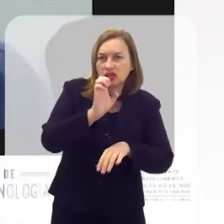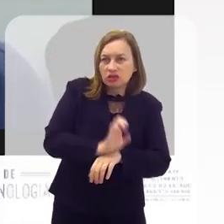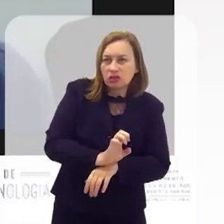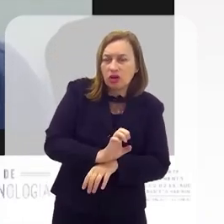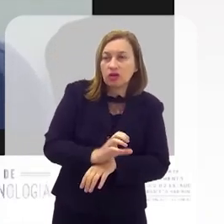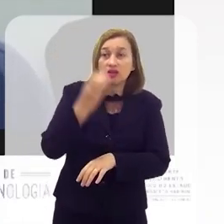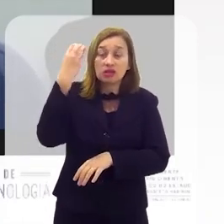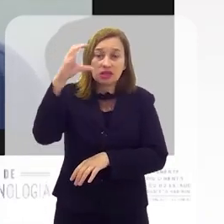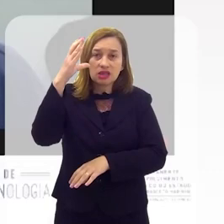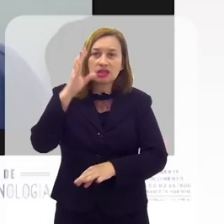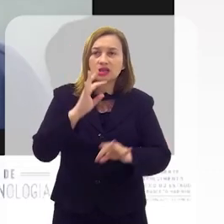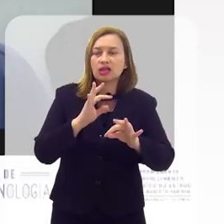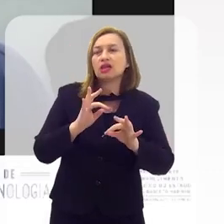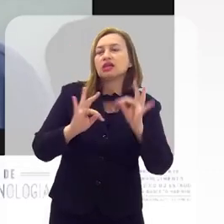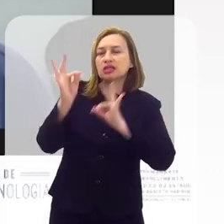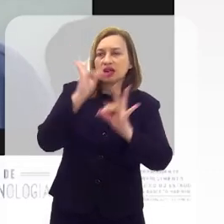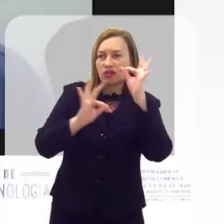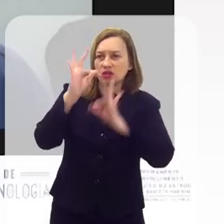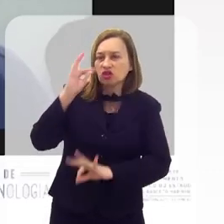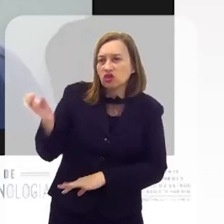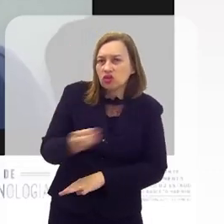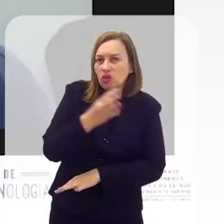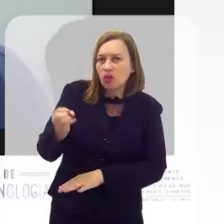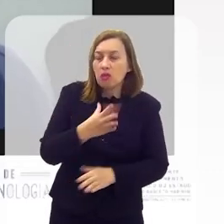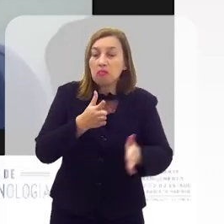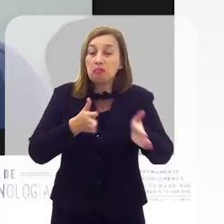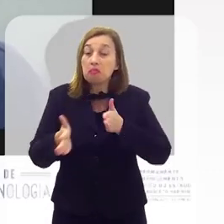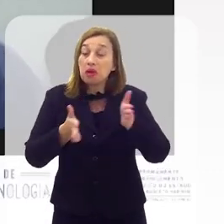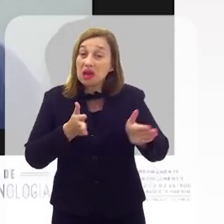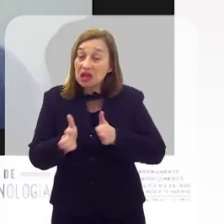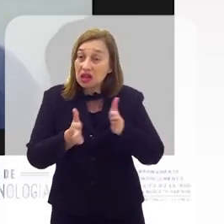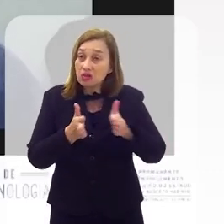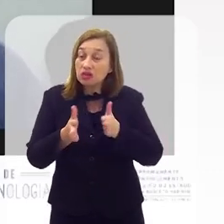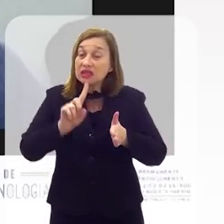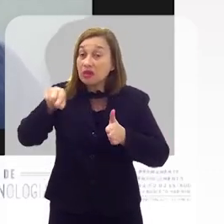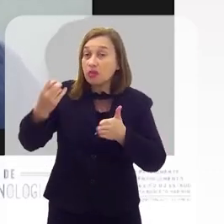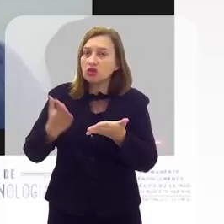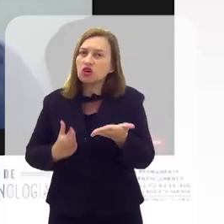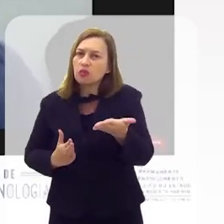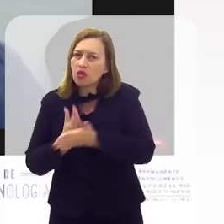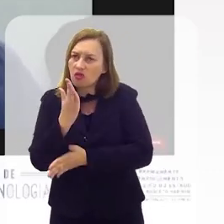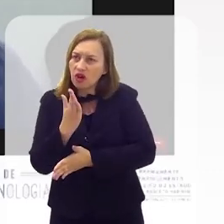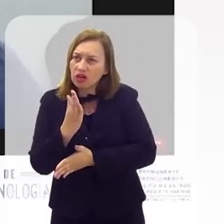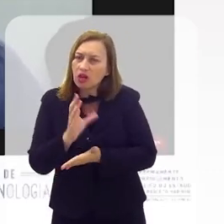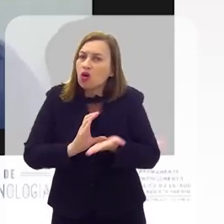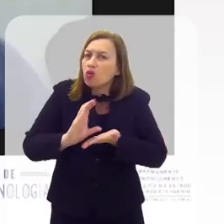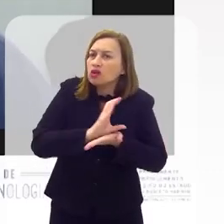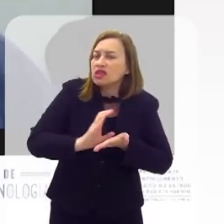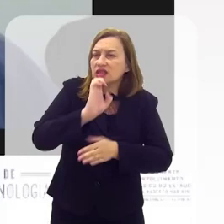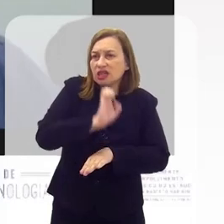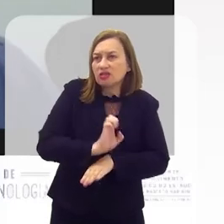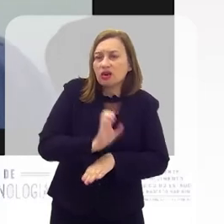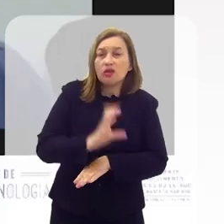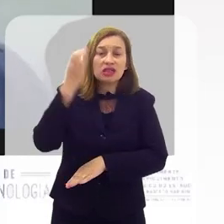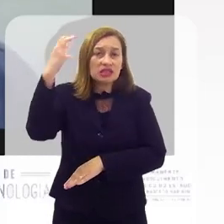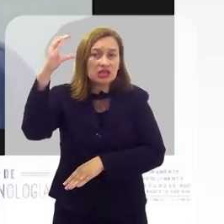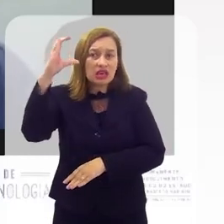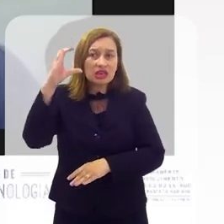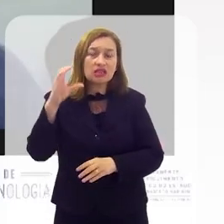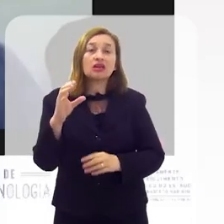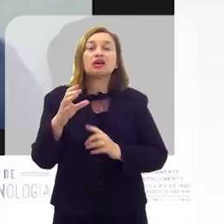coordenado pelo Secretário Estadual de Ciência, Tecnologia e Inovação, com um prazo para que isso seja feito e depois